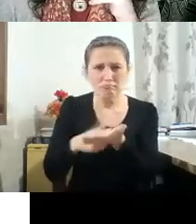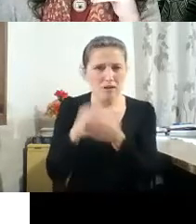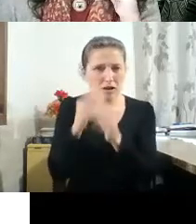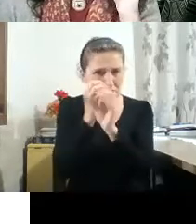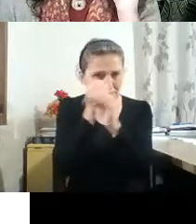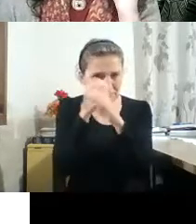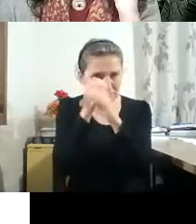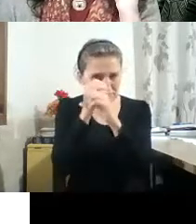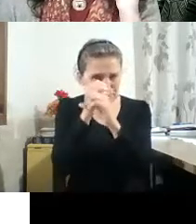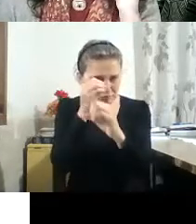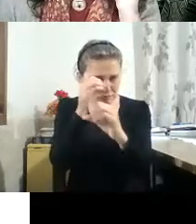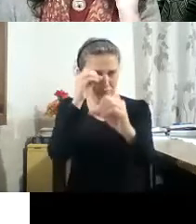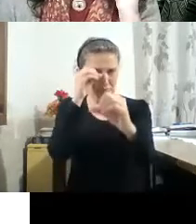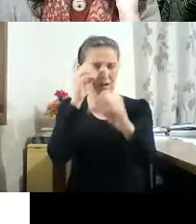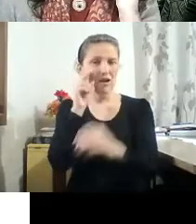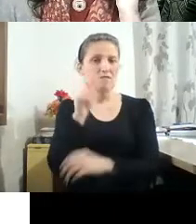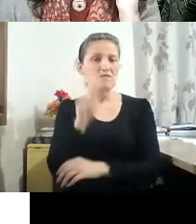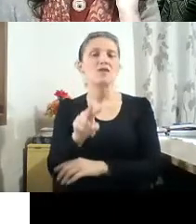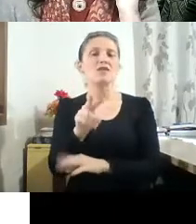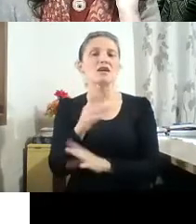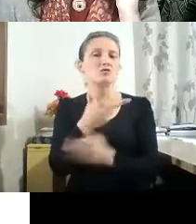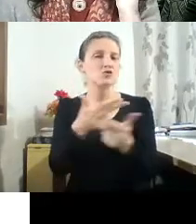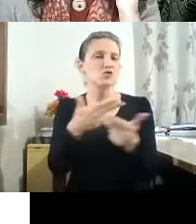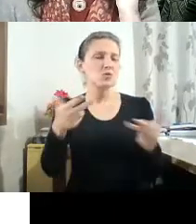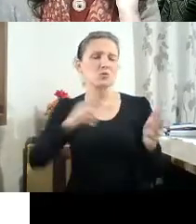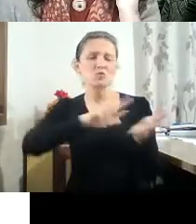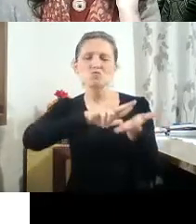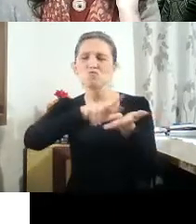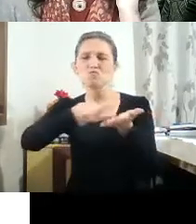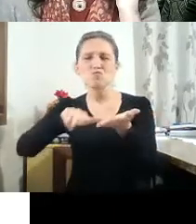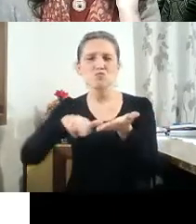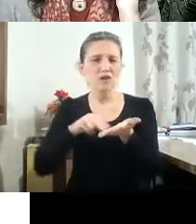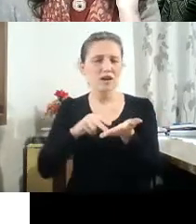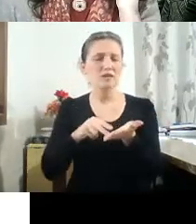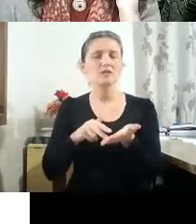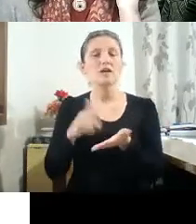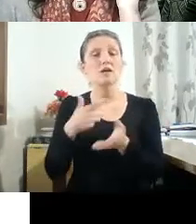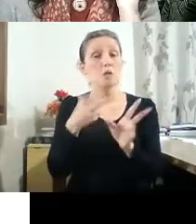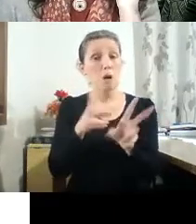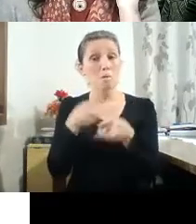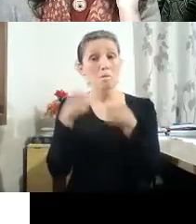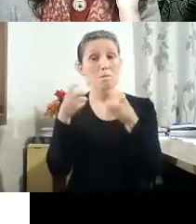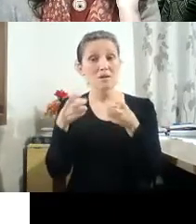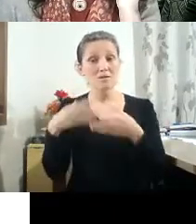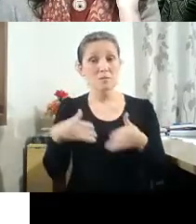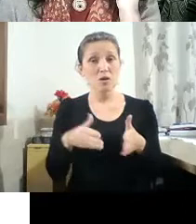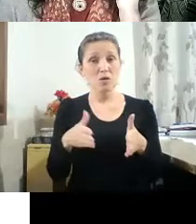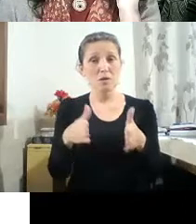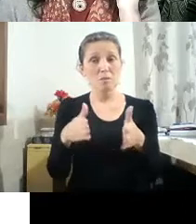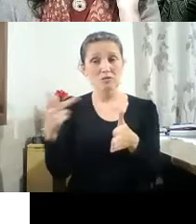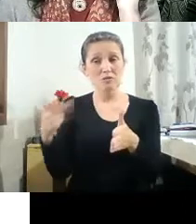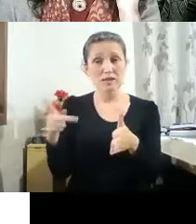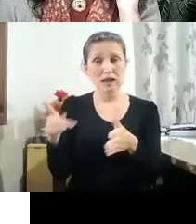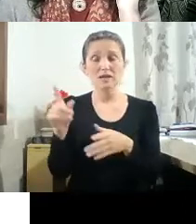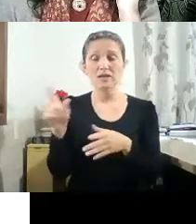chama, e que ao fazer o caminho que ele fazia todo dia do bairro onde morava para